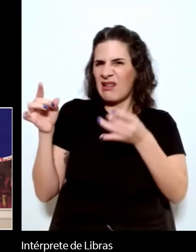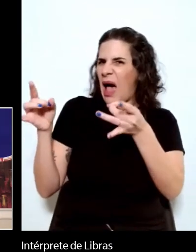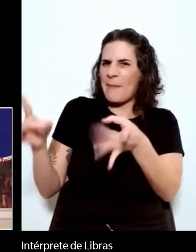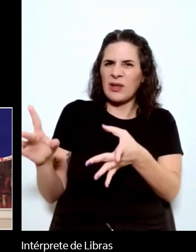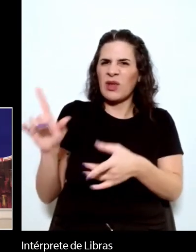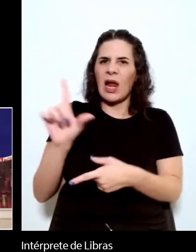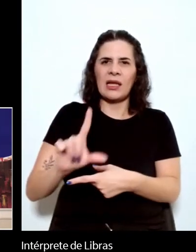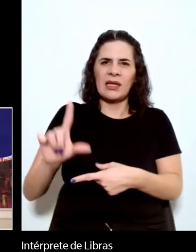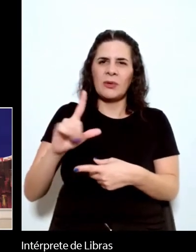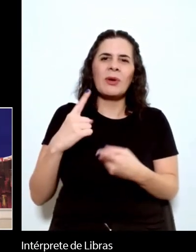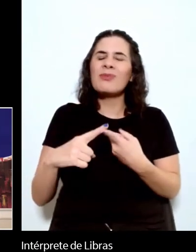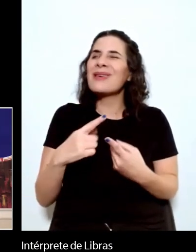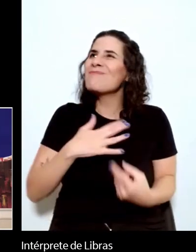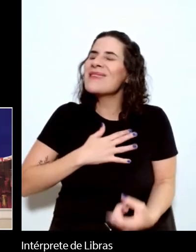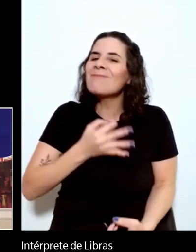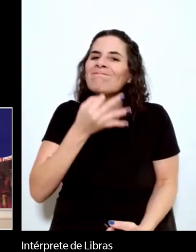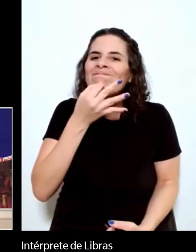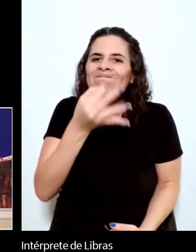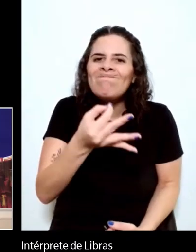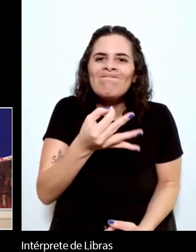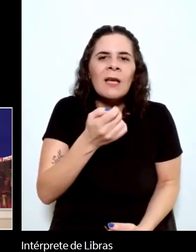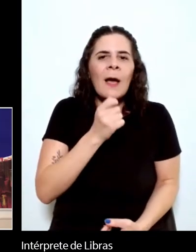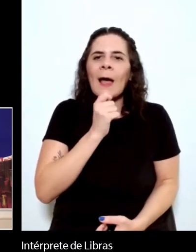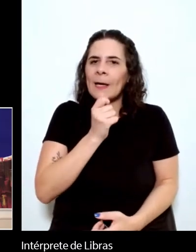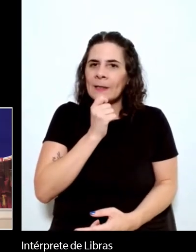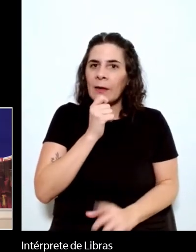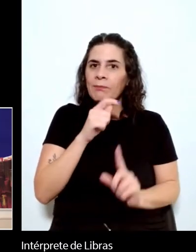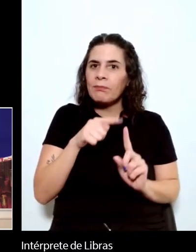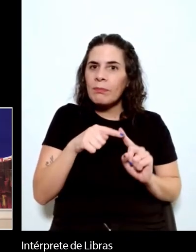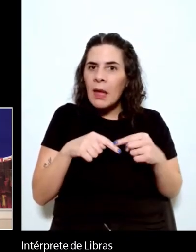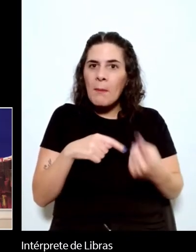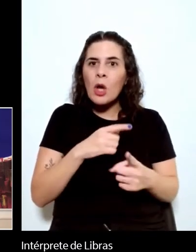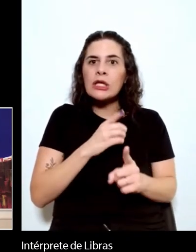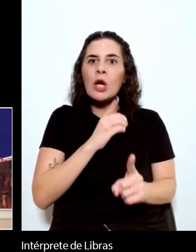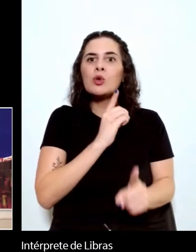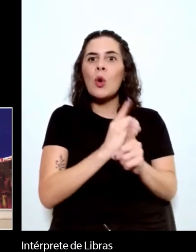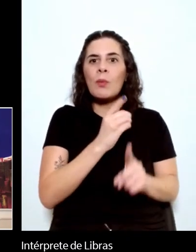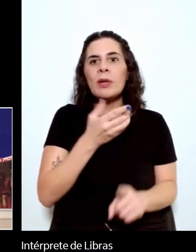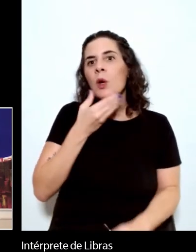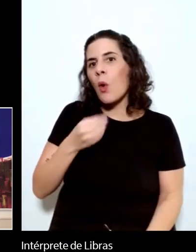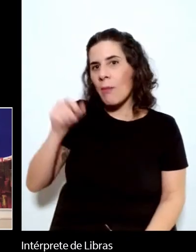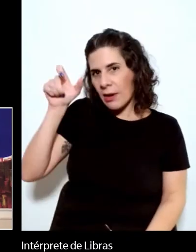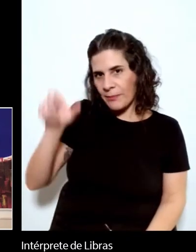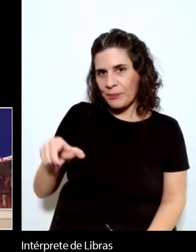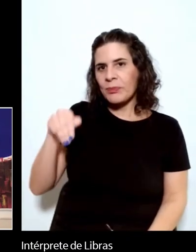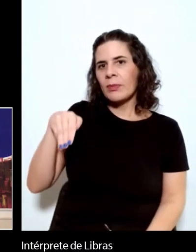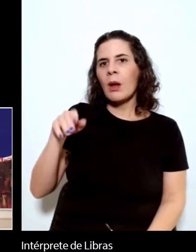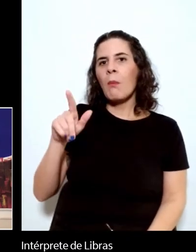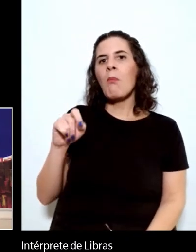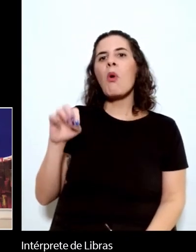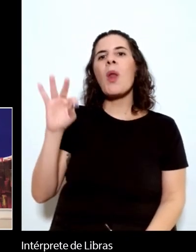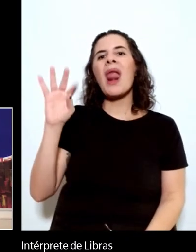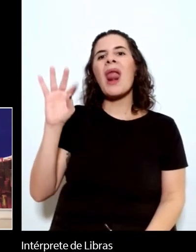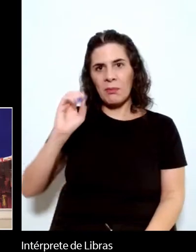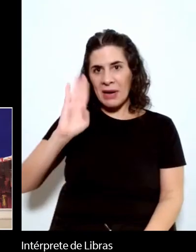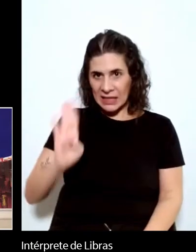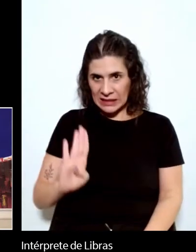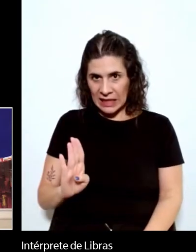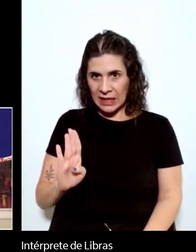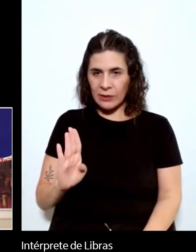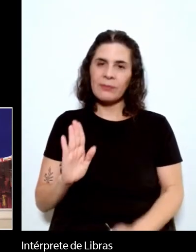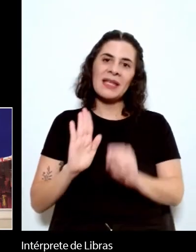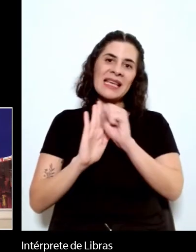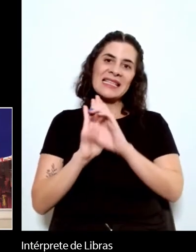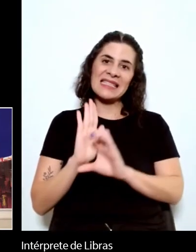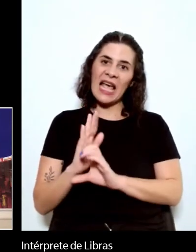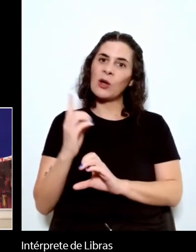encontrado minha voz até que um dia eu descobri um mulato brasileiro do século XIX é literalmente o que ele diz não sou eu